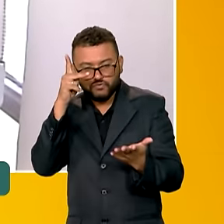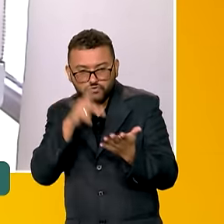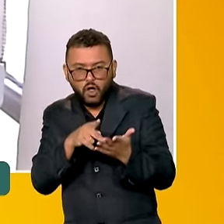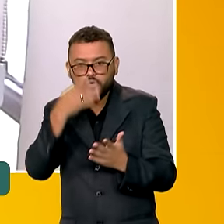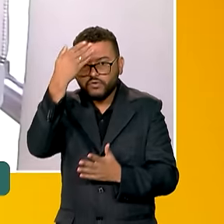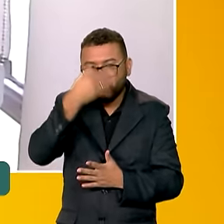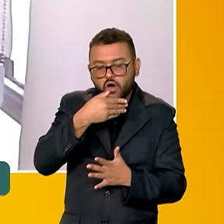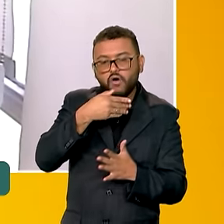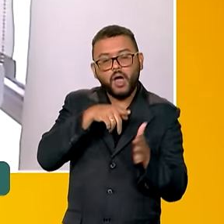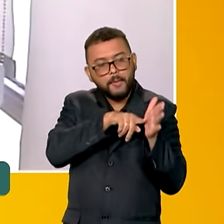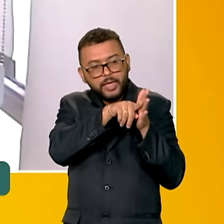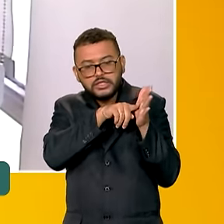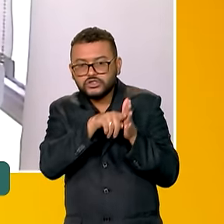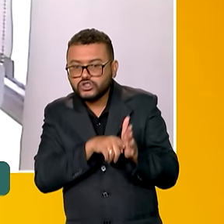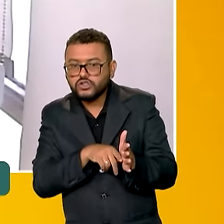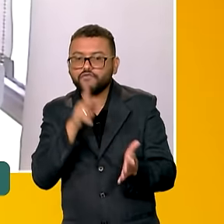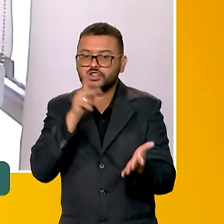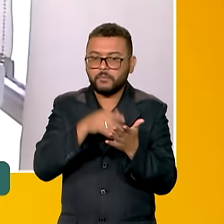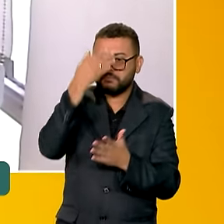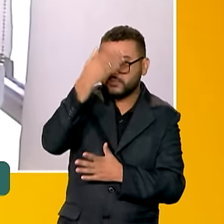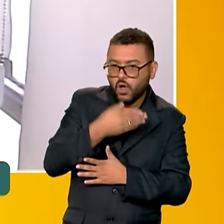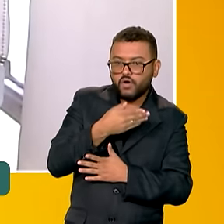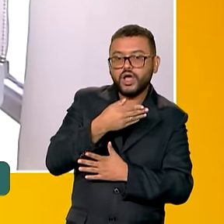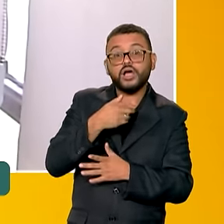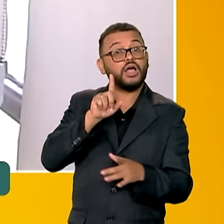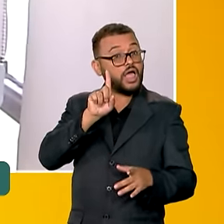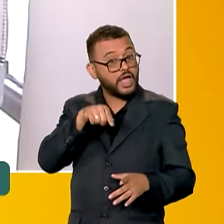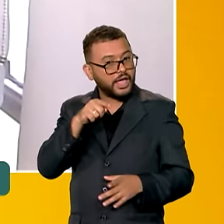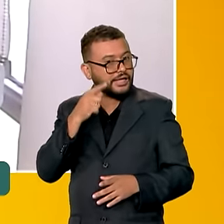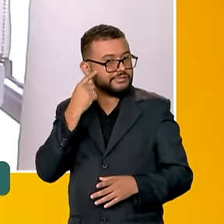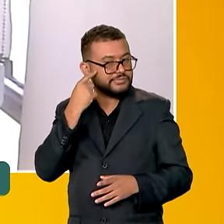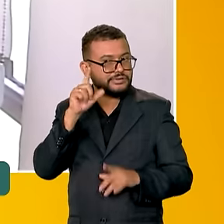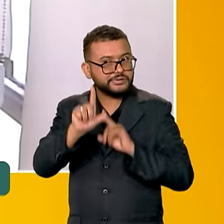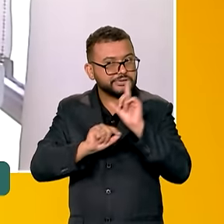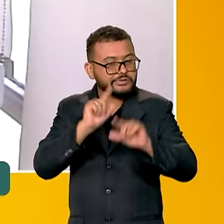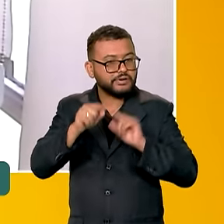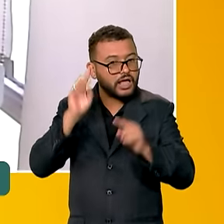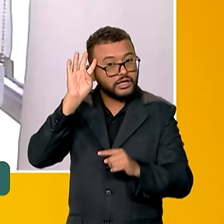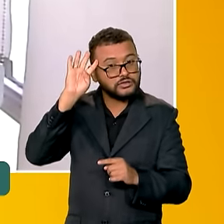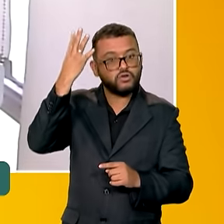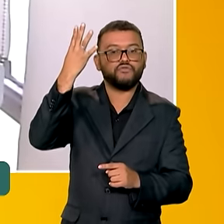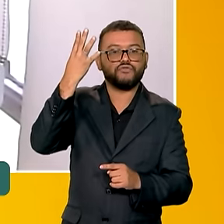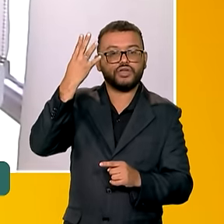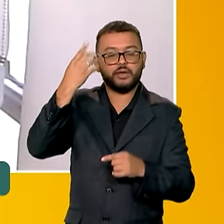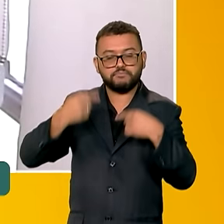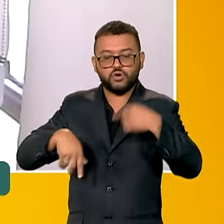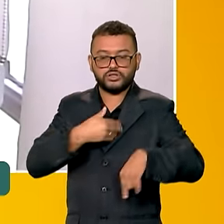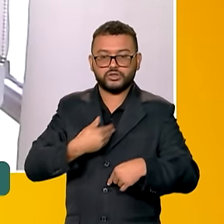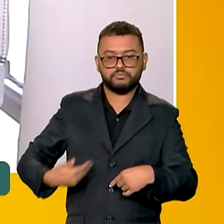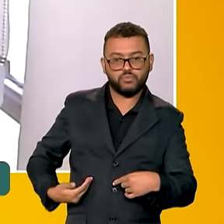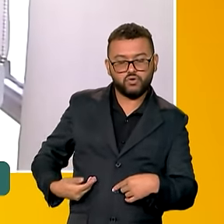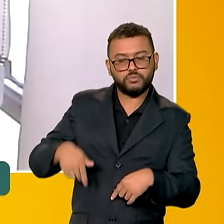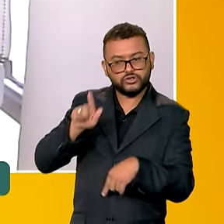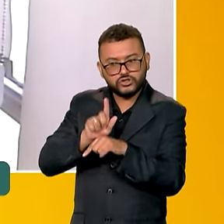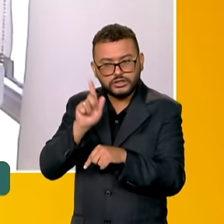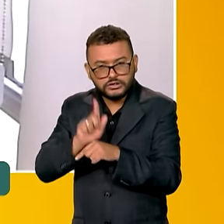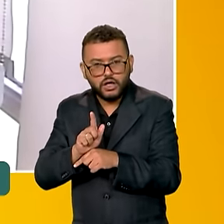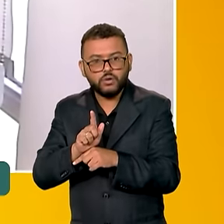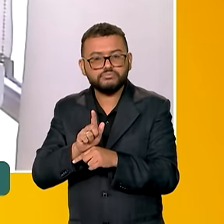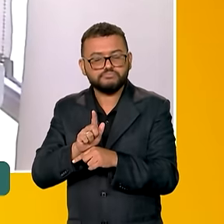científicas, para tornar as decisões sobre as políticas públicas e a gestão dessas políticas